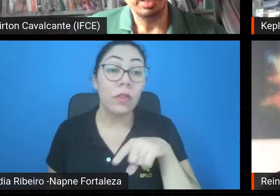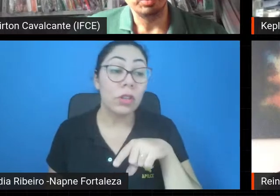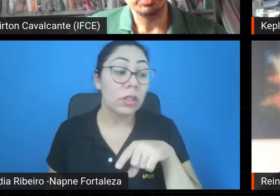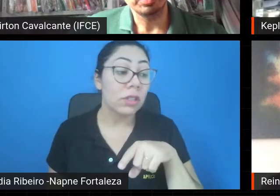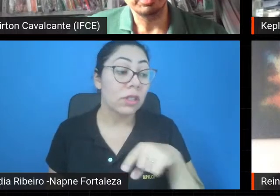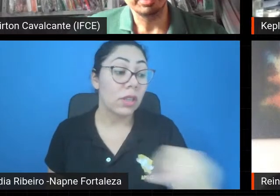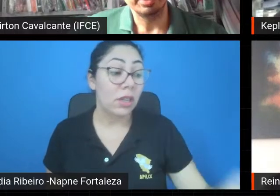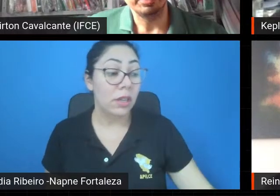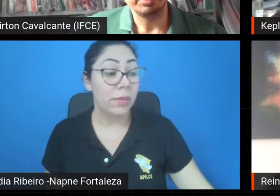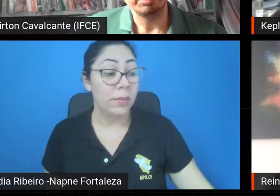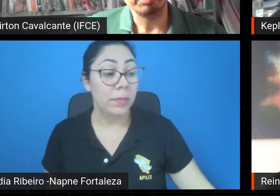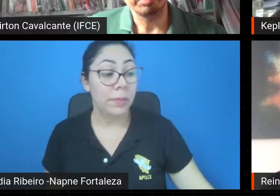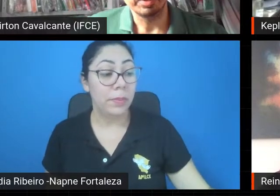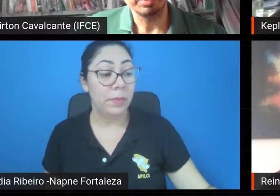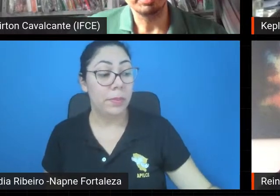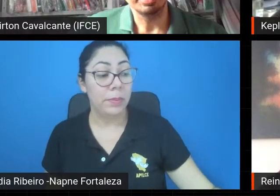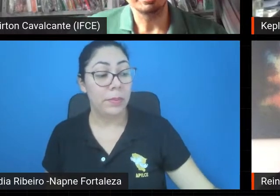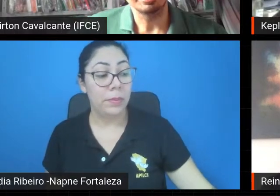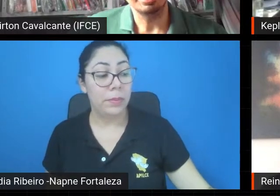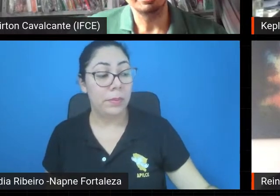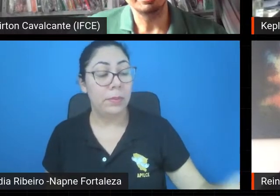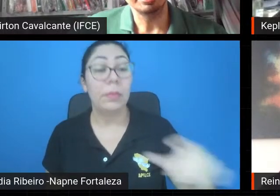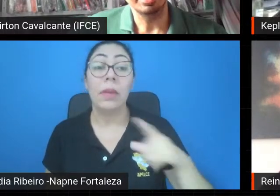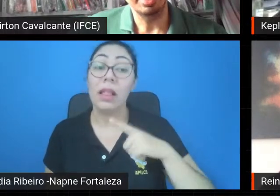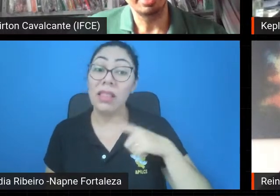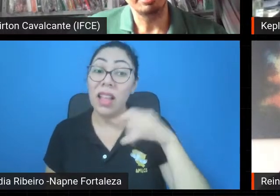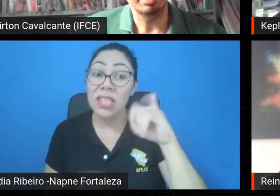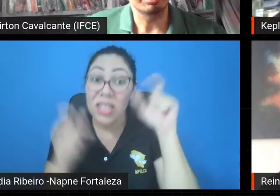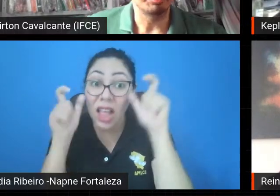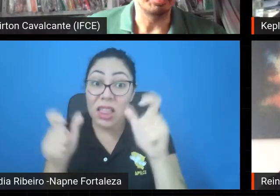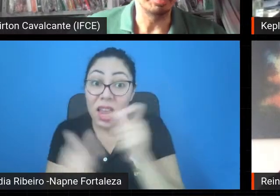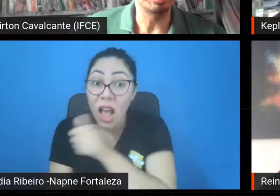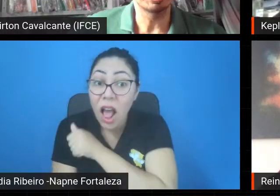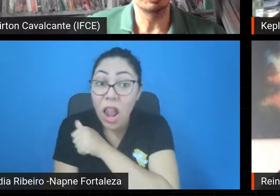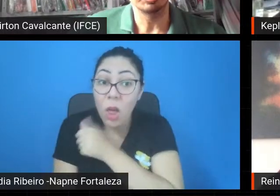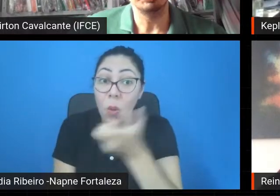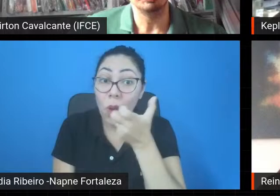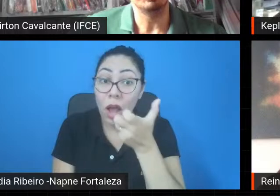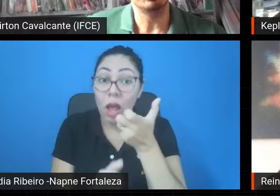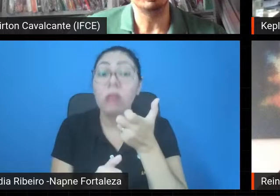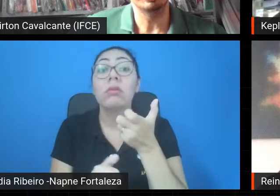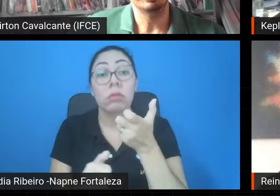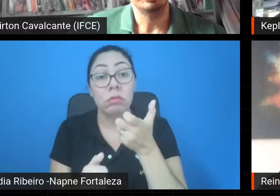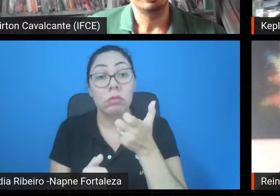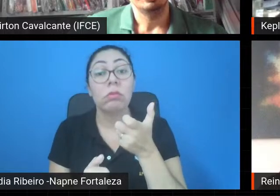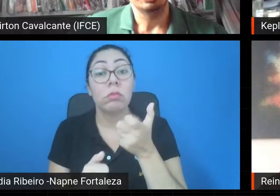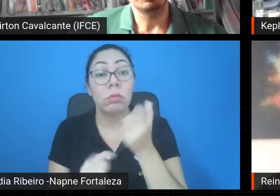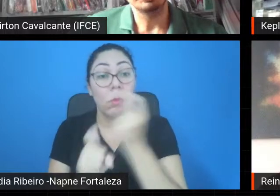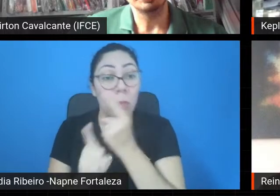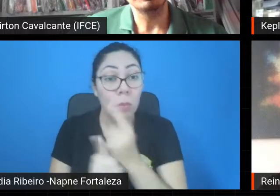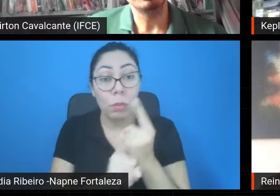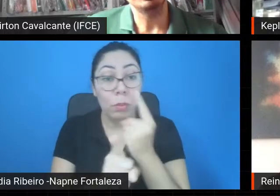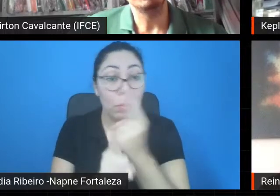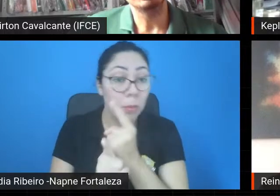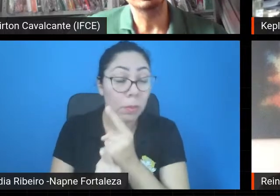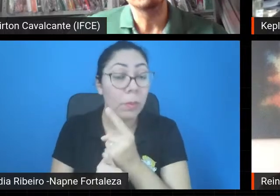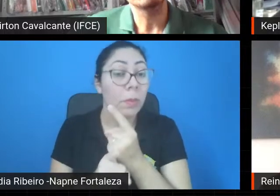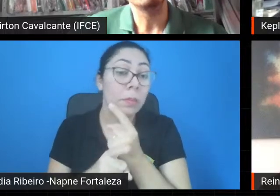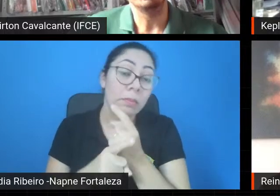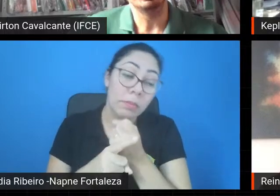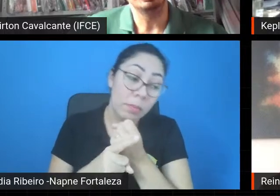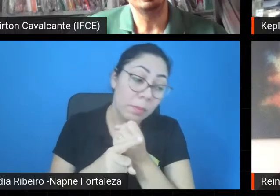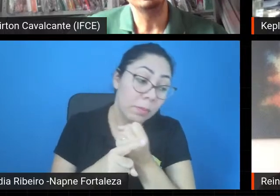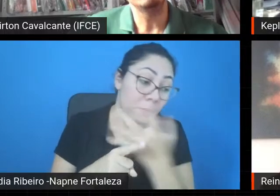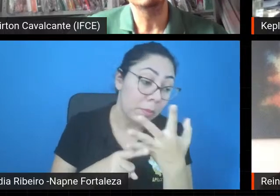os alunos que estão interessados em seguir a carreira de astrofísica ou cosmologia? O vocês diriam?